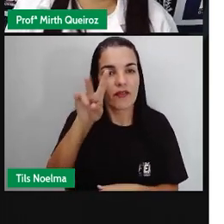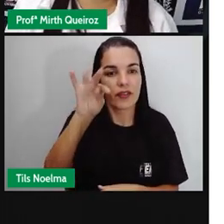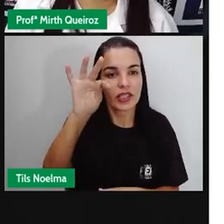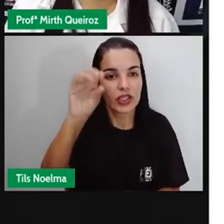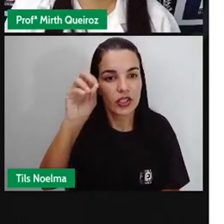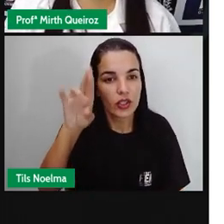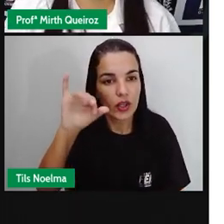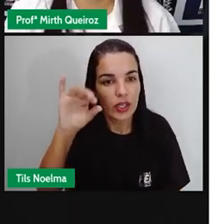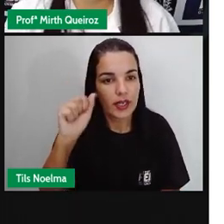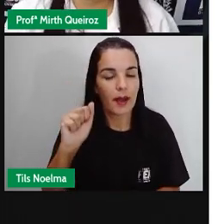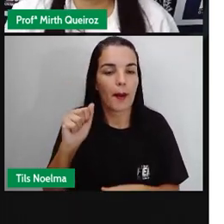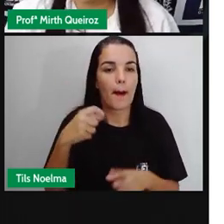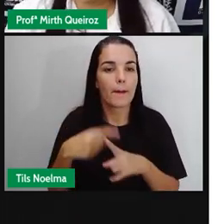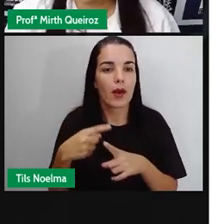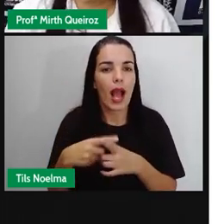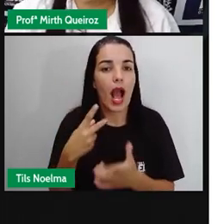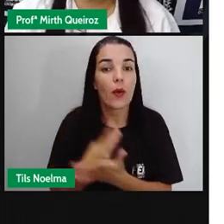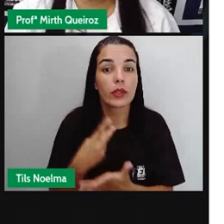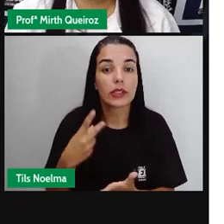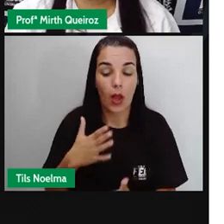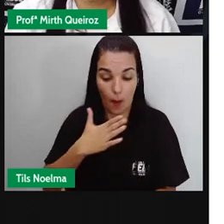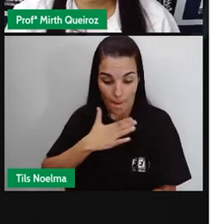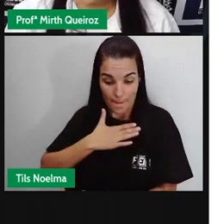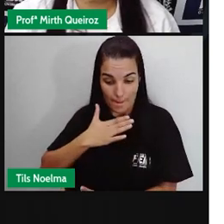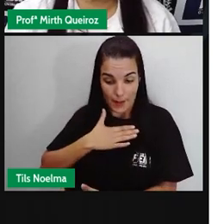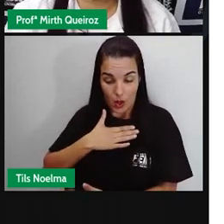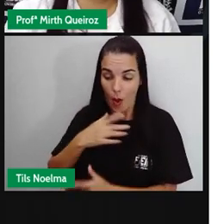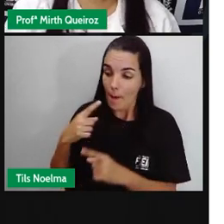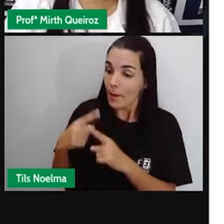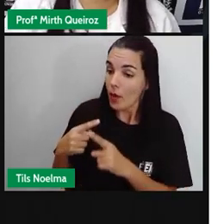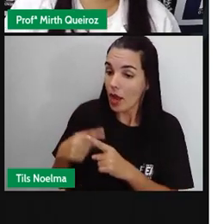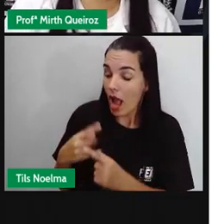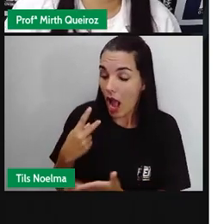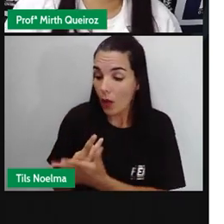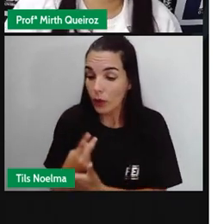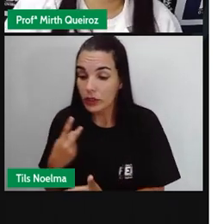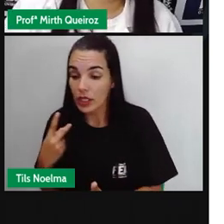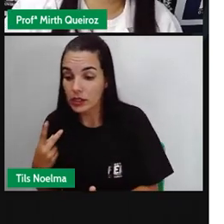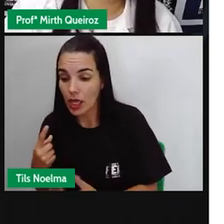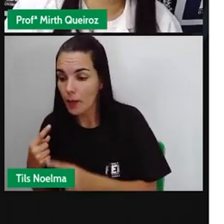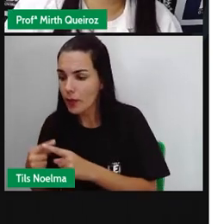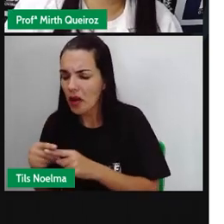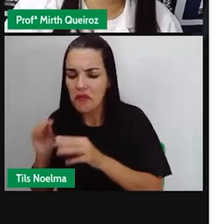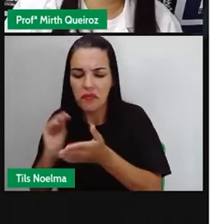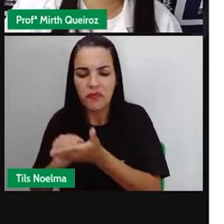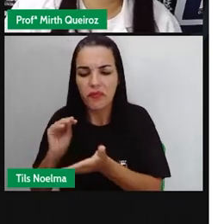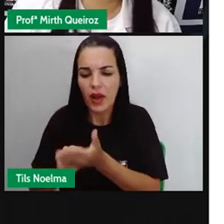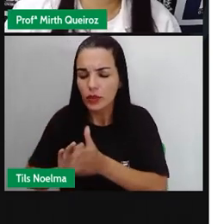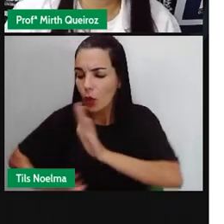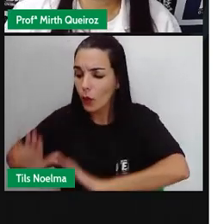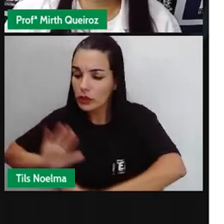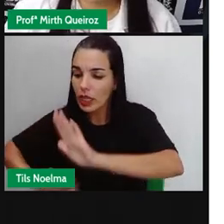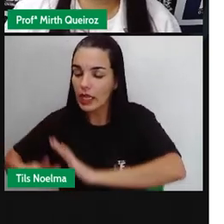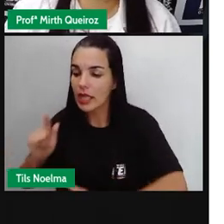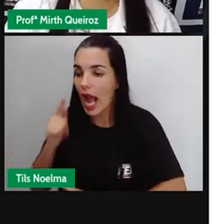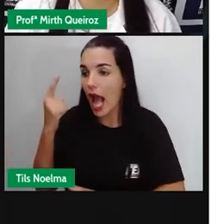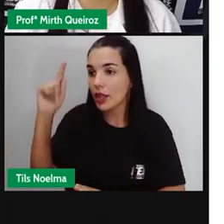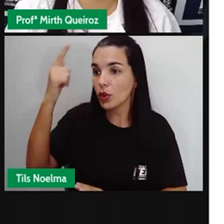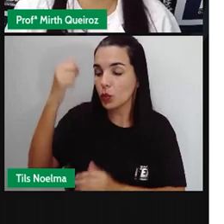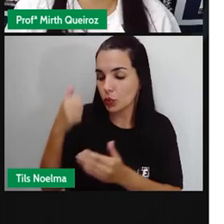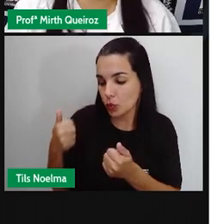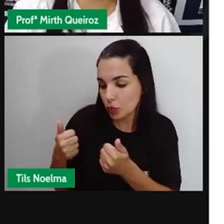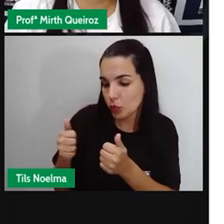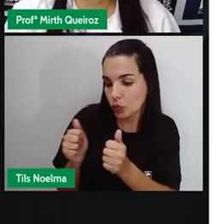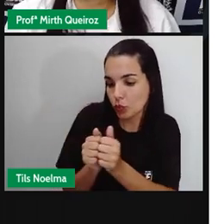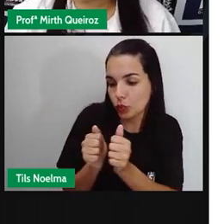comigo. Por que que aconteceu esse fato, né? Talvez falta de cuidado dos adultos que estavam ali próximos, né?